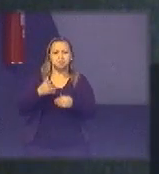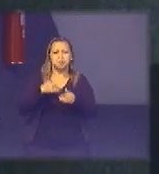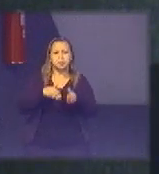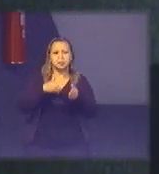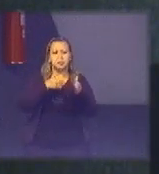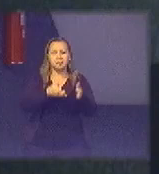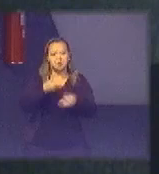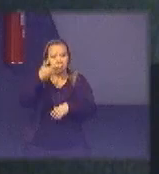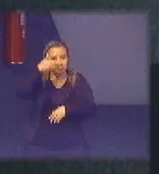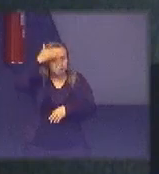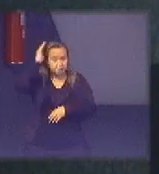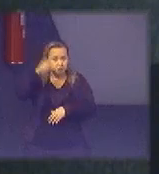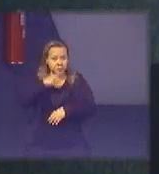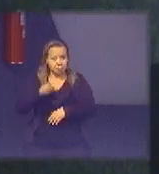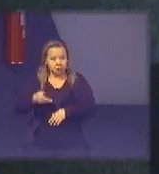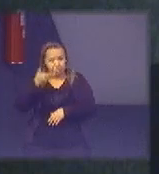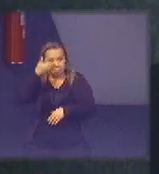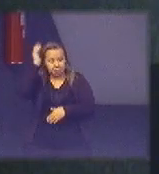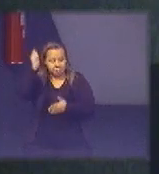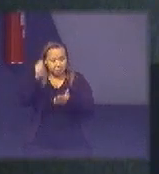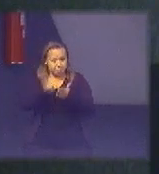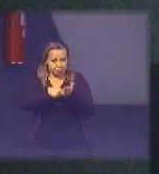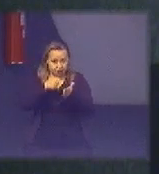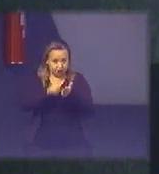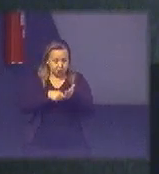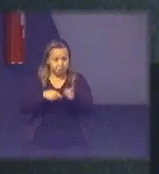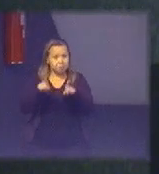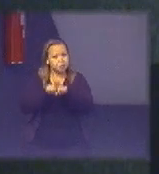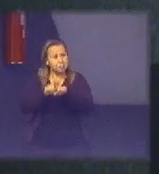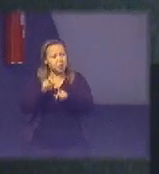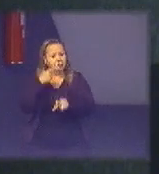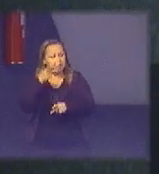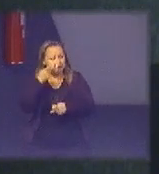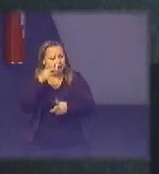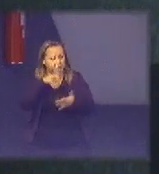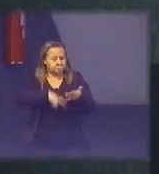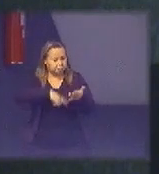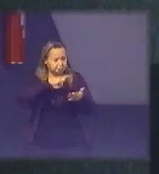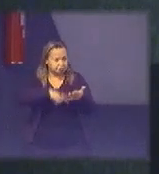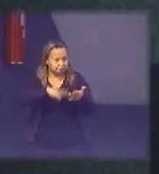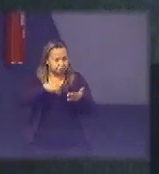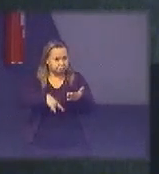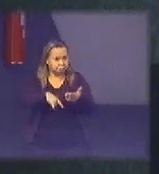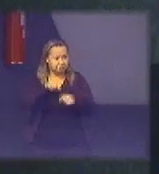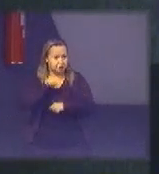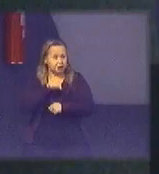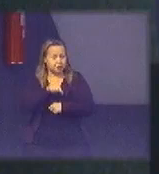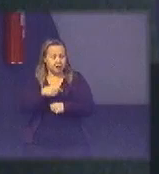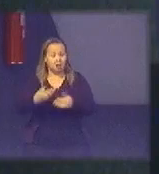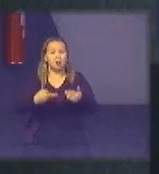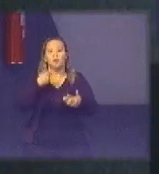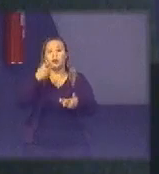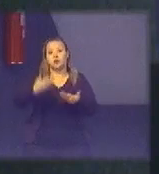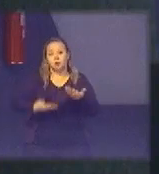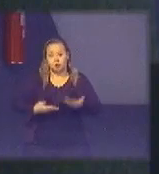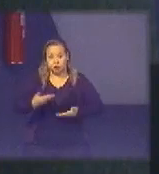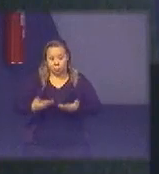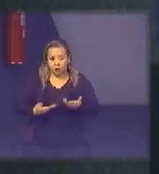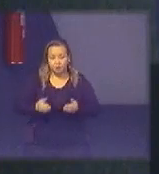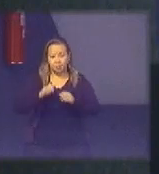temer então assinar também foi cortado isso aqui que era eventualmente aqui ó os serviços eventuais